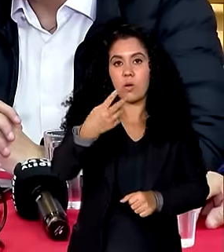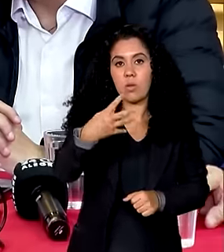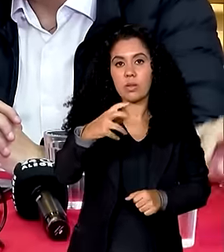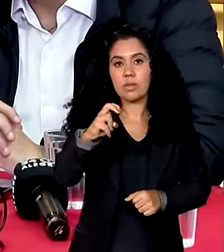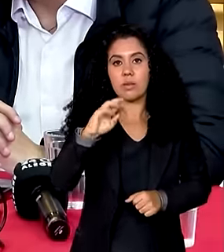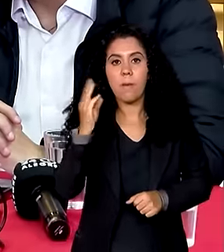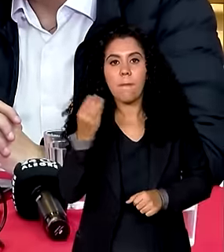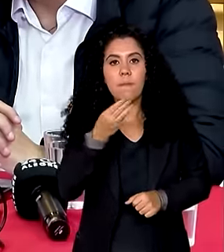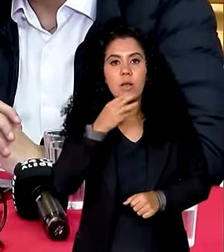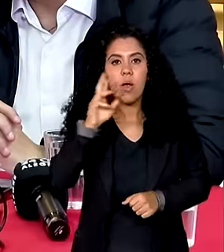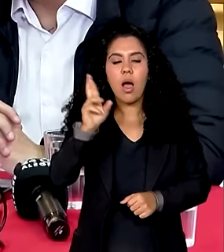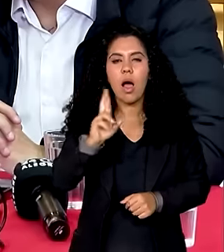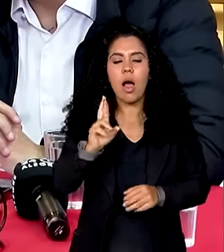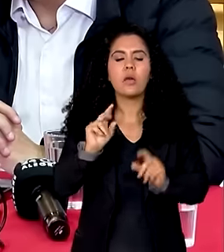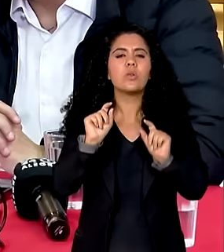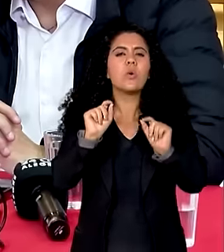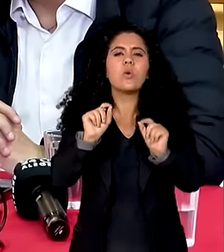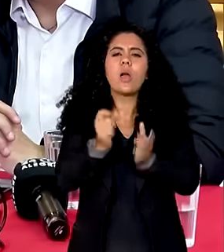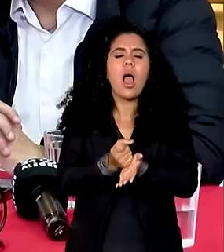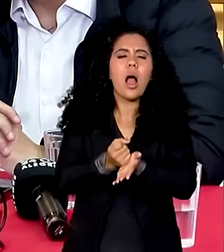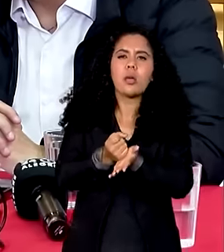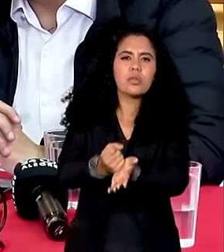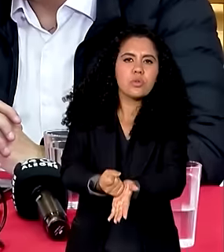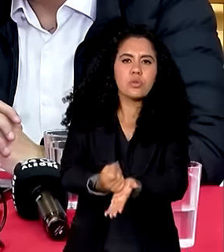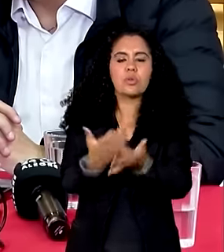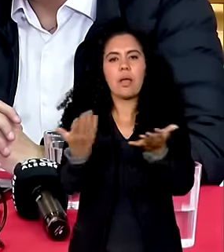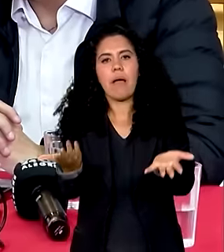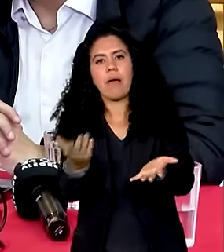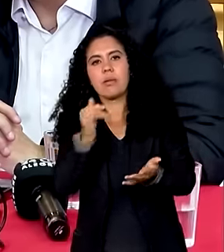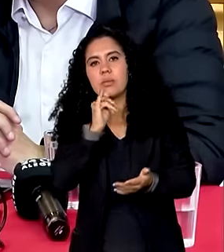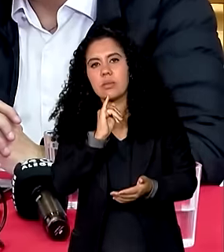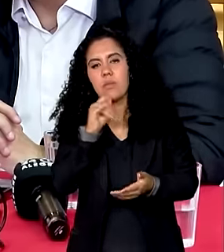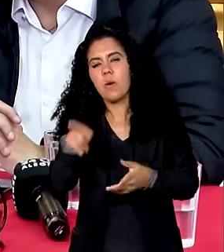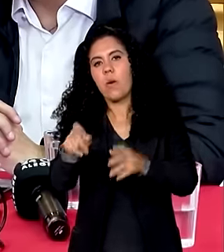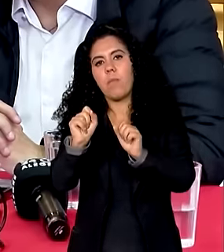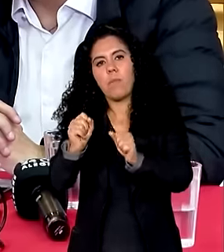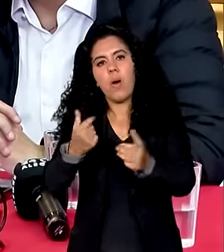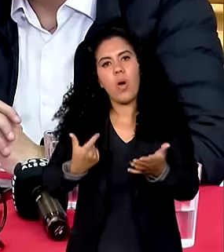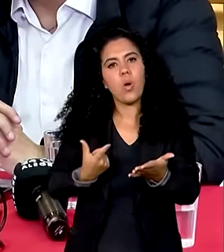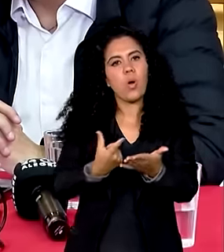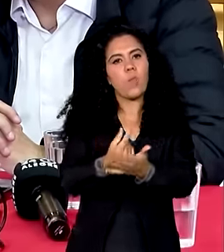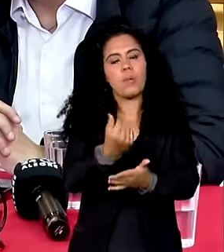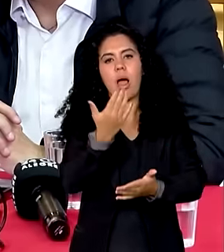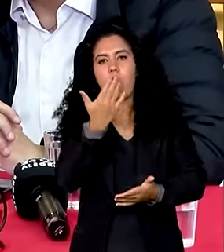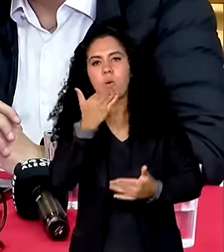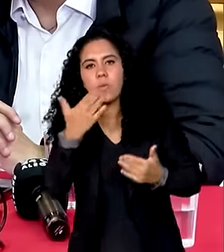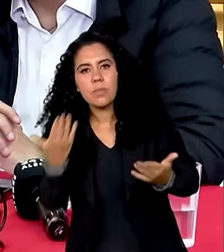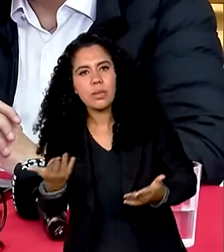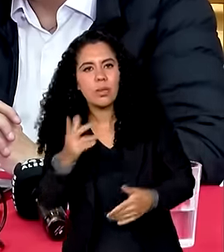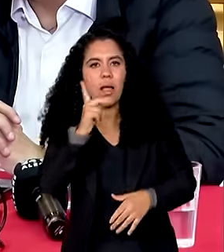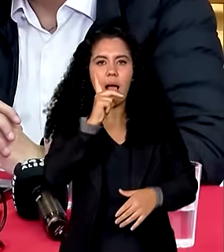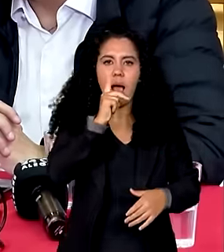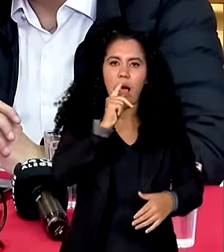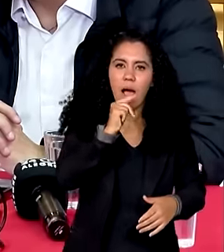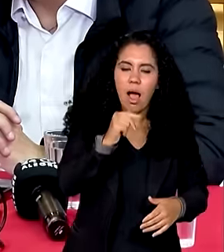humanitária é o que o ministro Pimenta relatou aqui ele pode comprar comida água